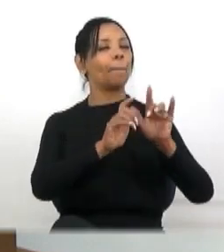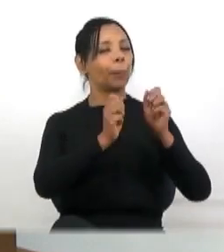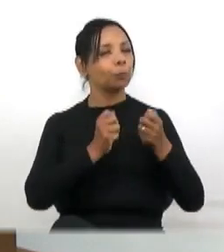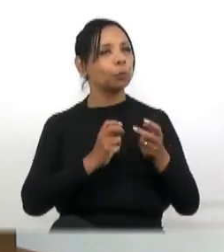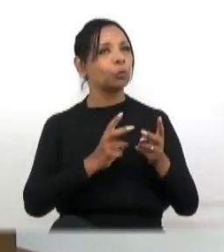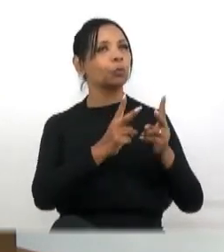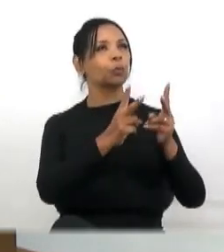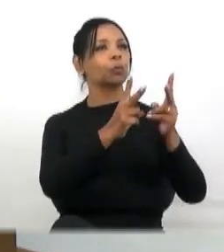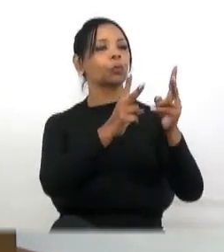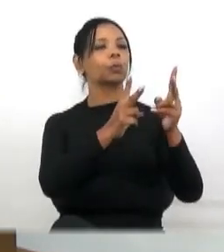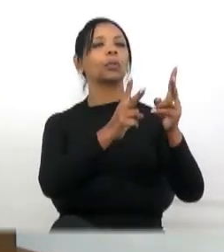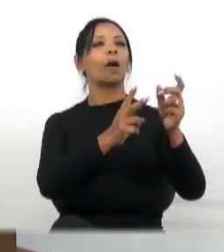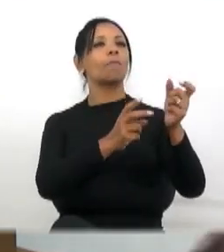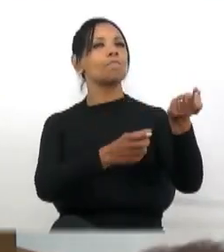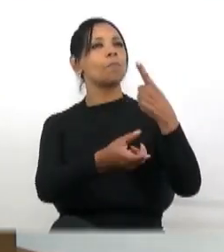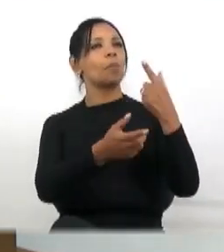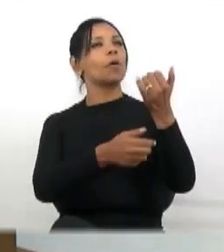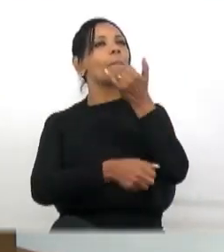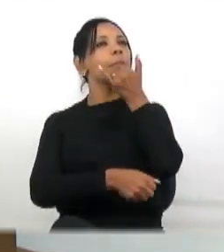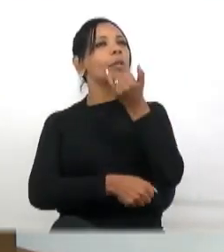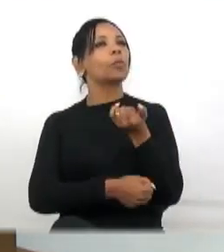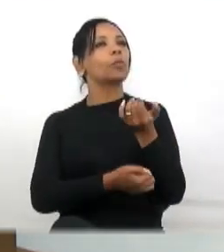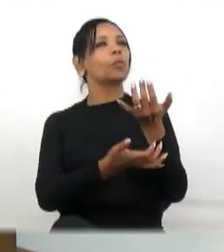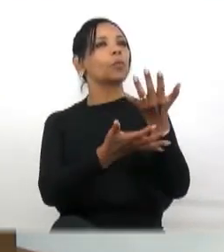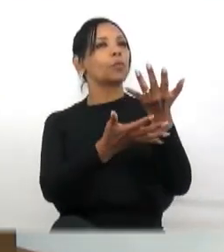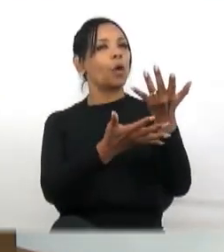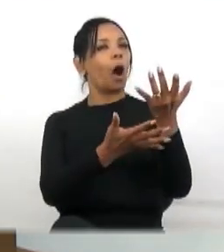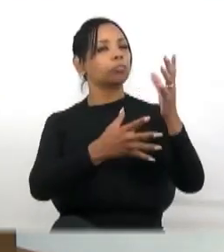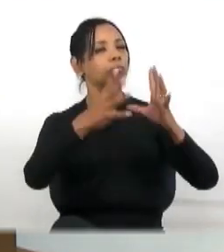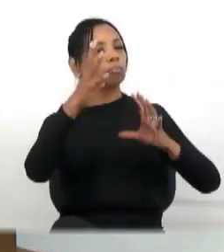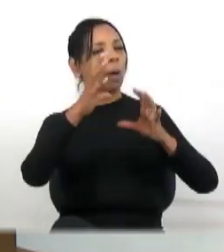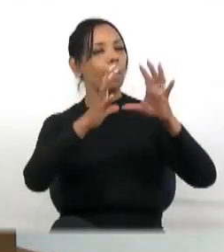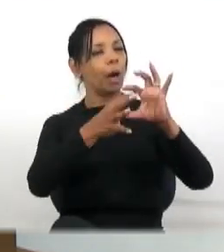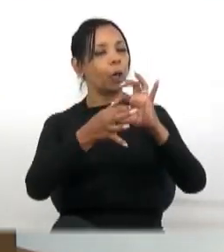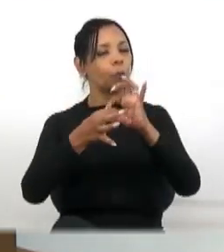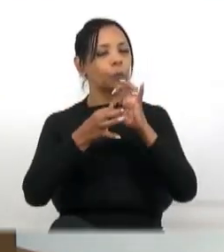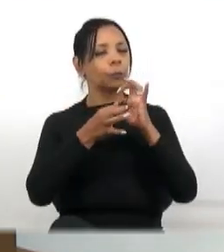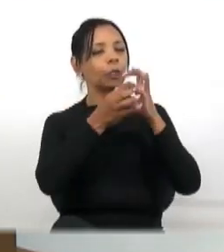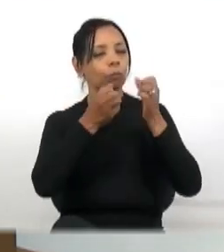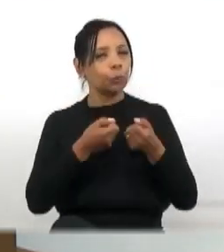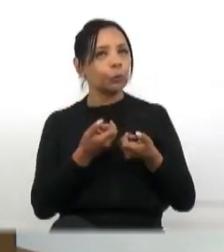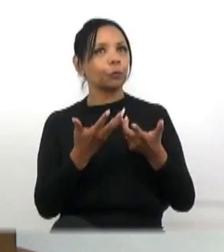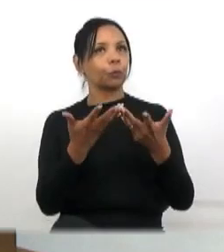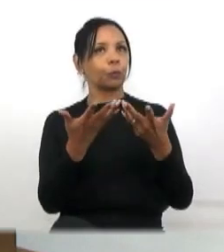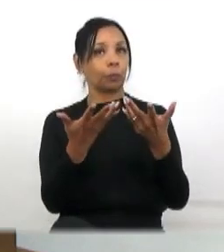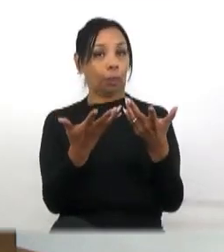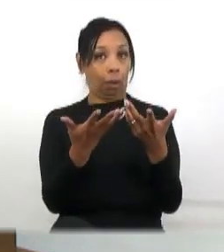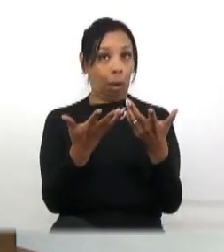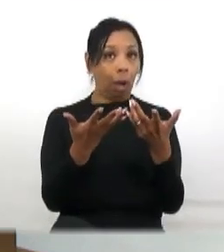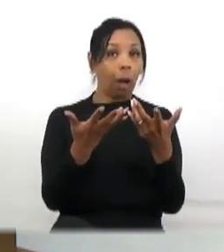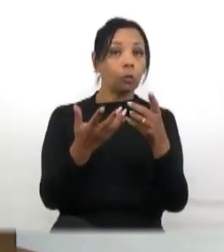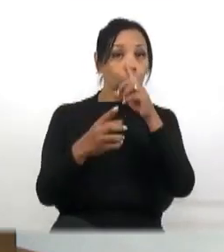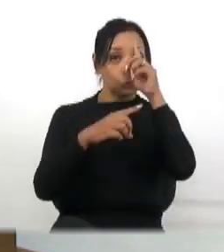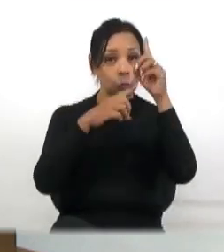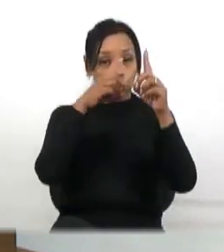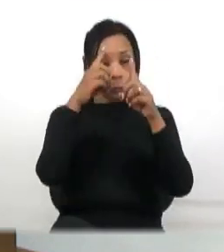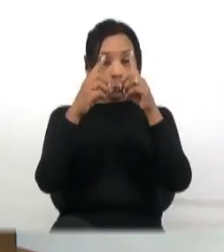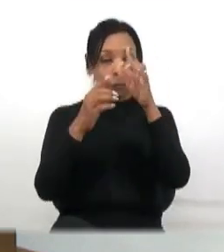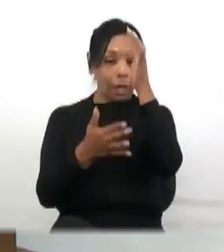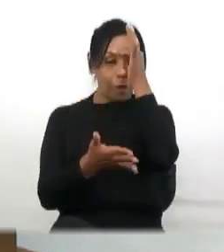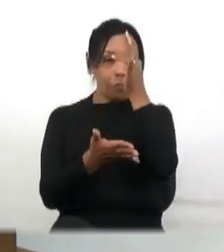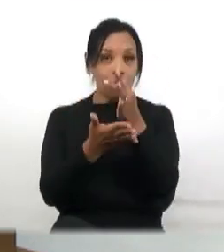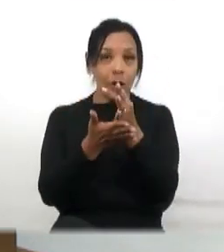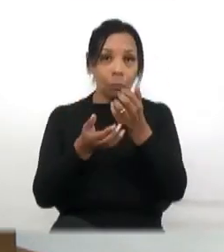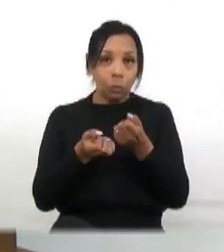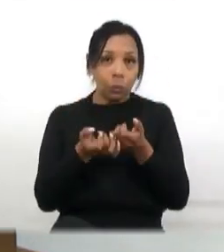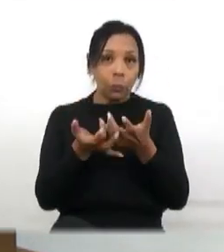ofensa que eu leve o perdão onde houver discórdia que eu leve a união onde houver dúvidas que eu leve a fé onde